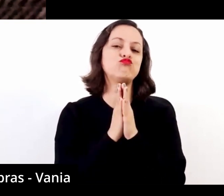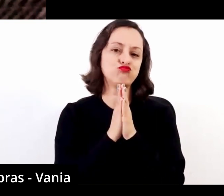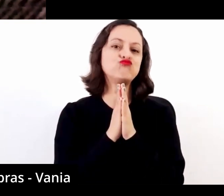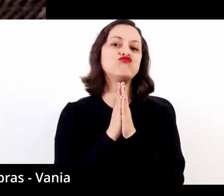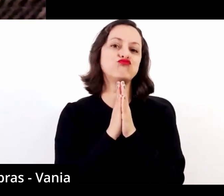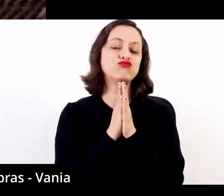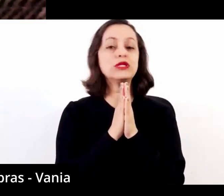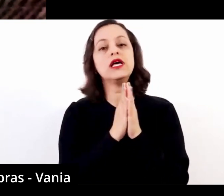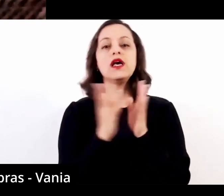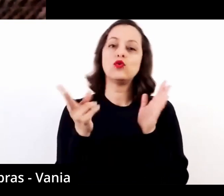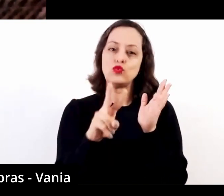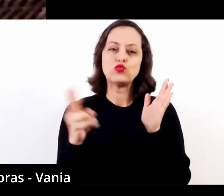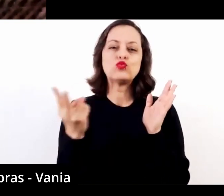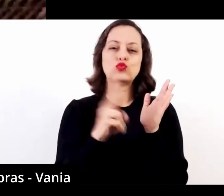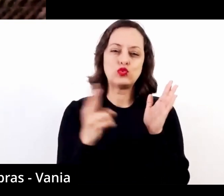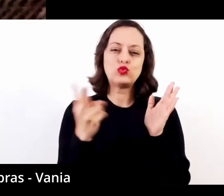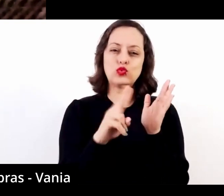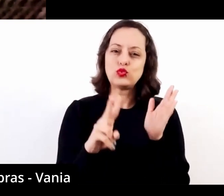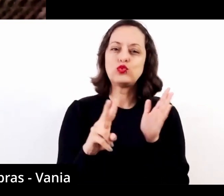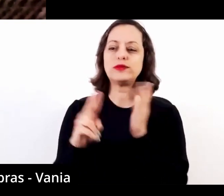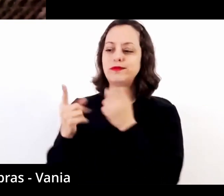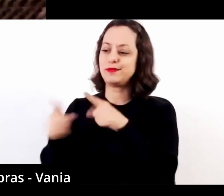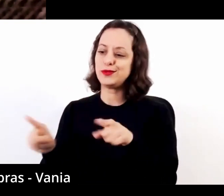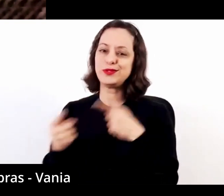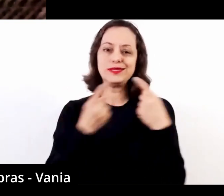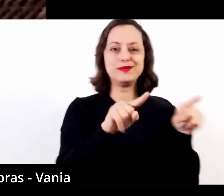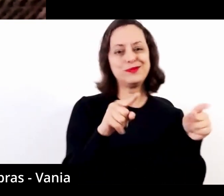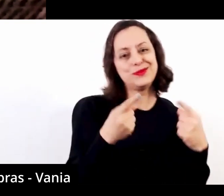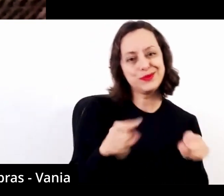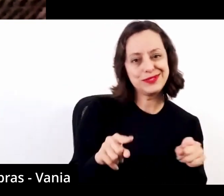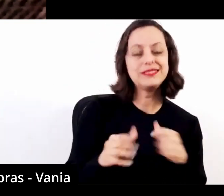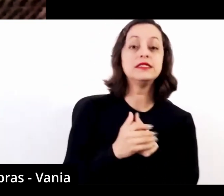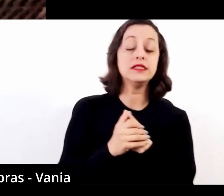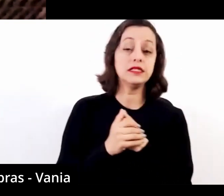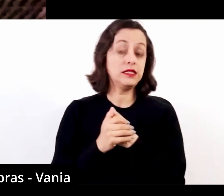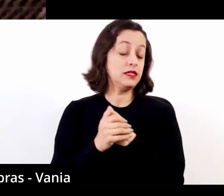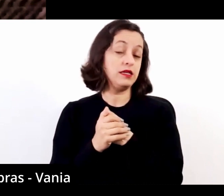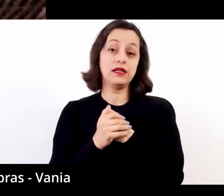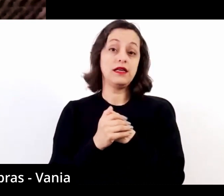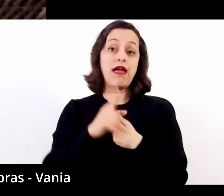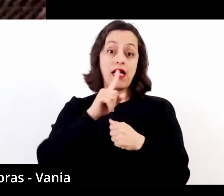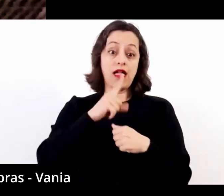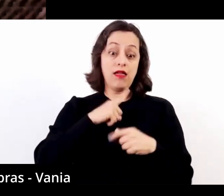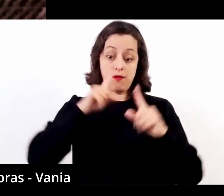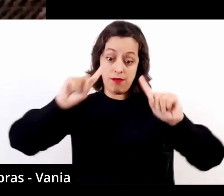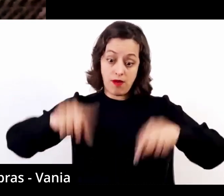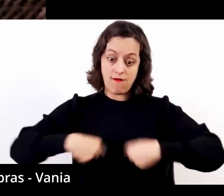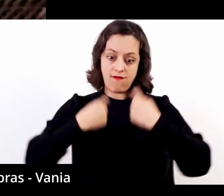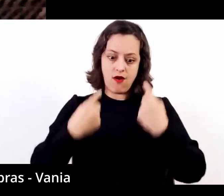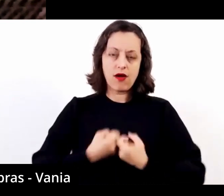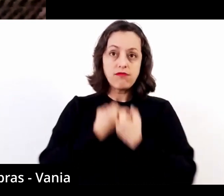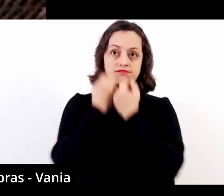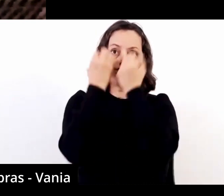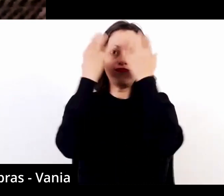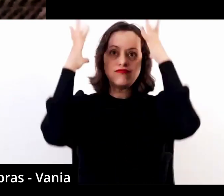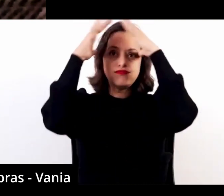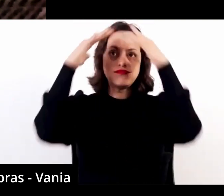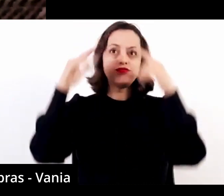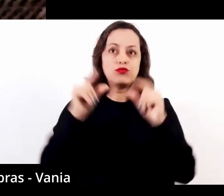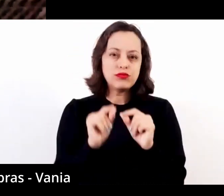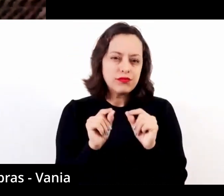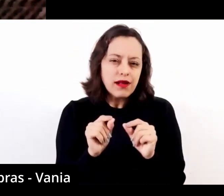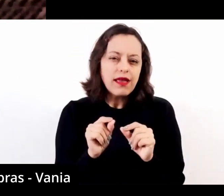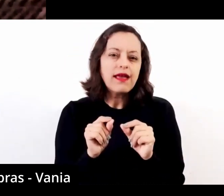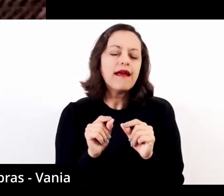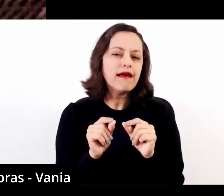as duas peças, muito mais no sentido daquilo que evocam podem provocar potencialmente